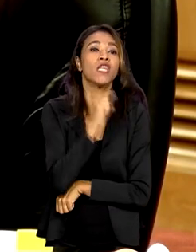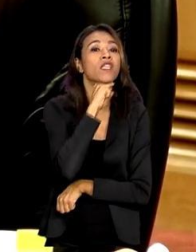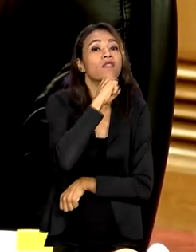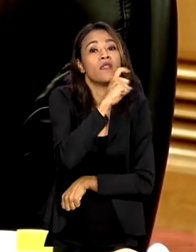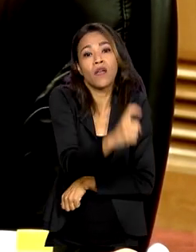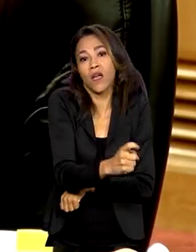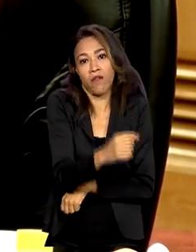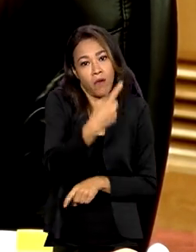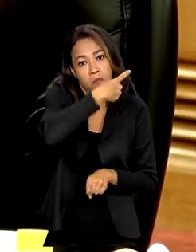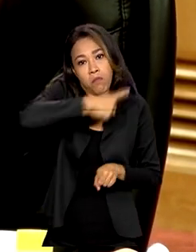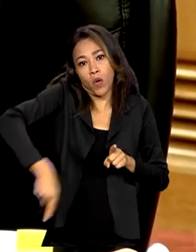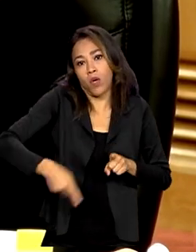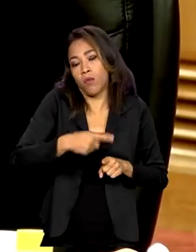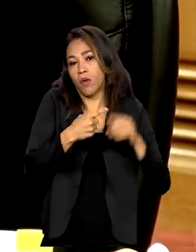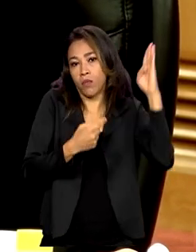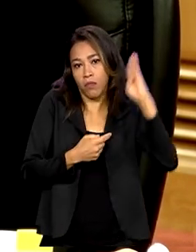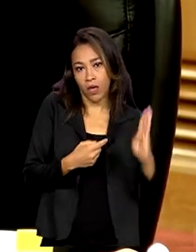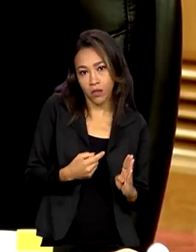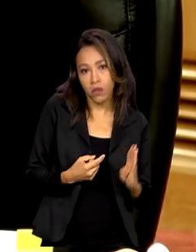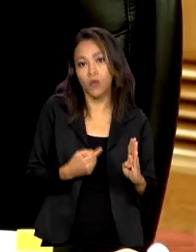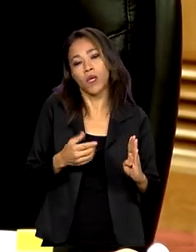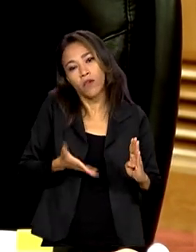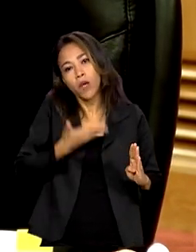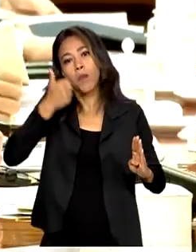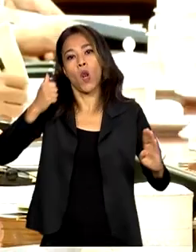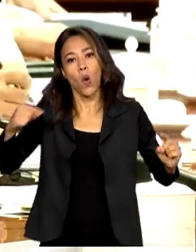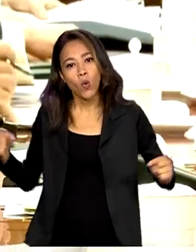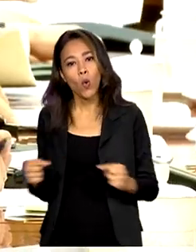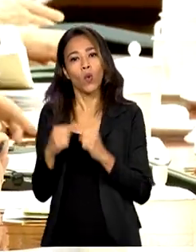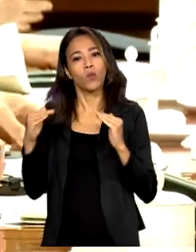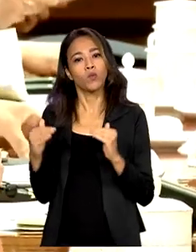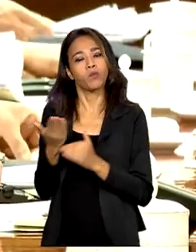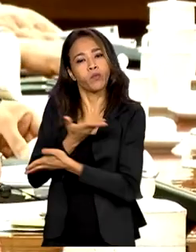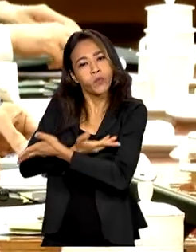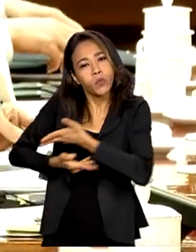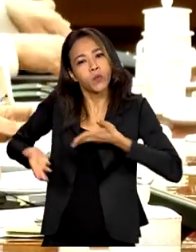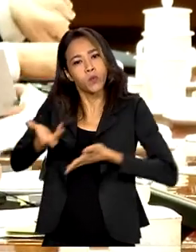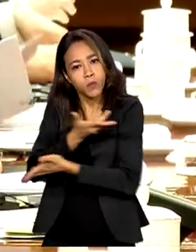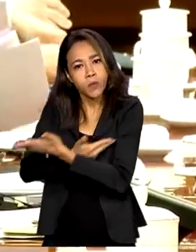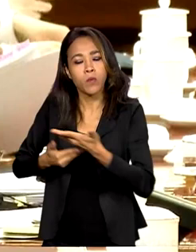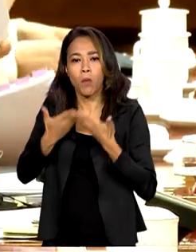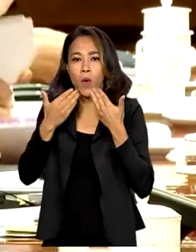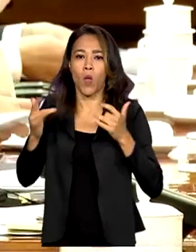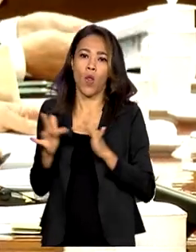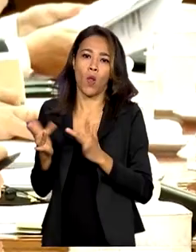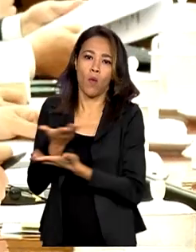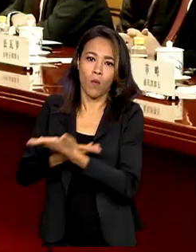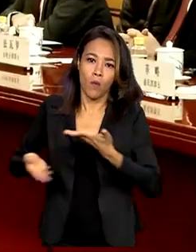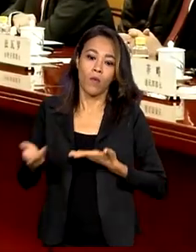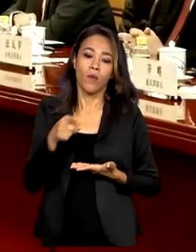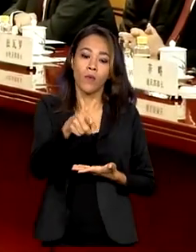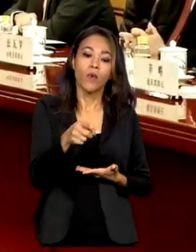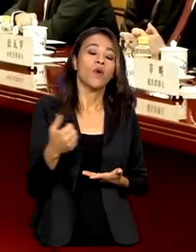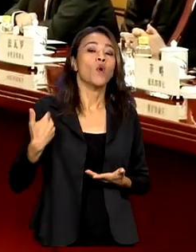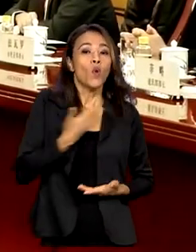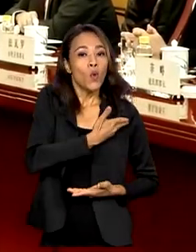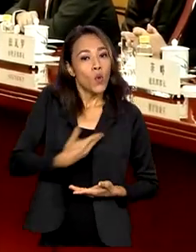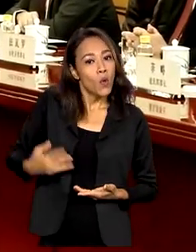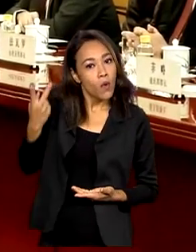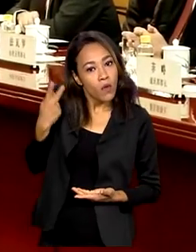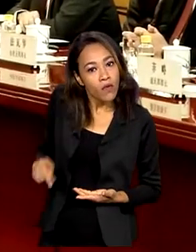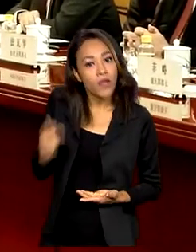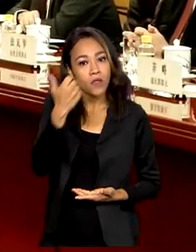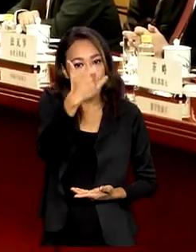que o Brasil atenore a sua relação com a China. O presidente chinês afirmou que o Brasil tem prioridade nas